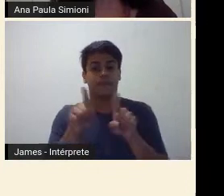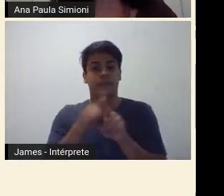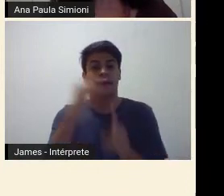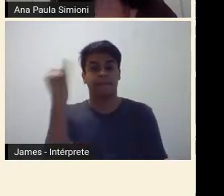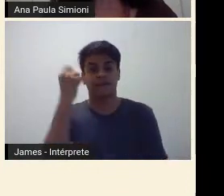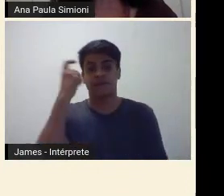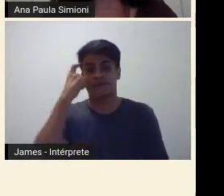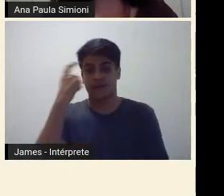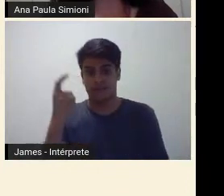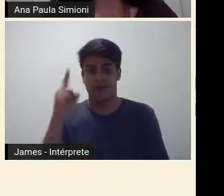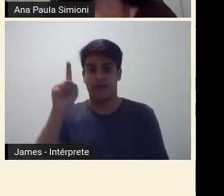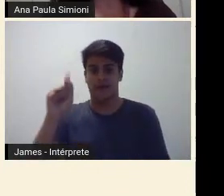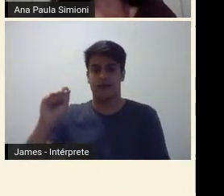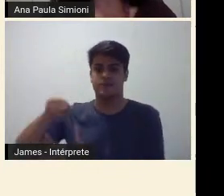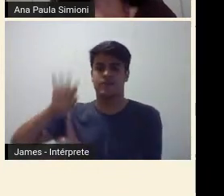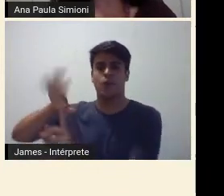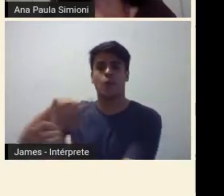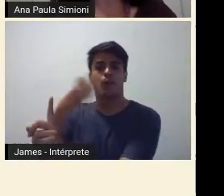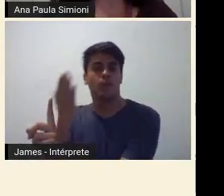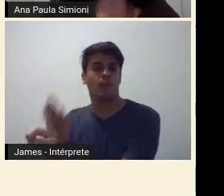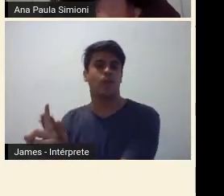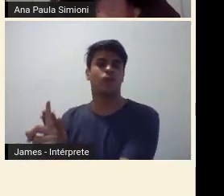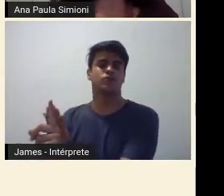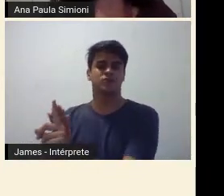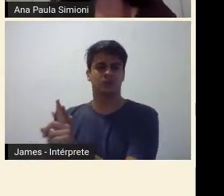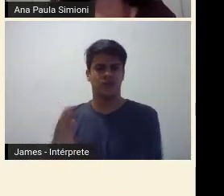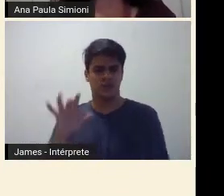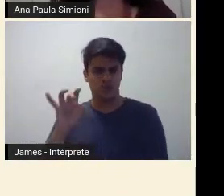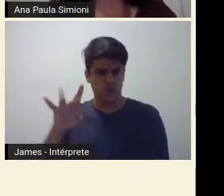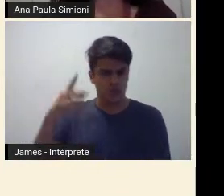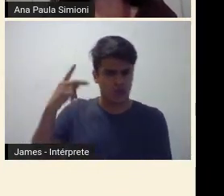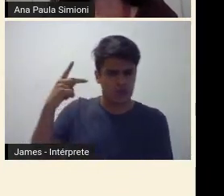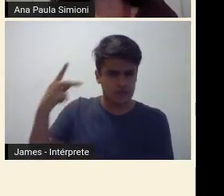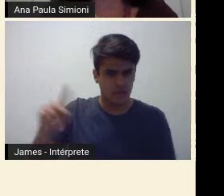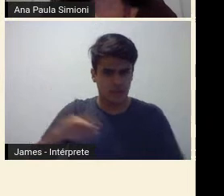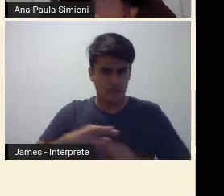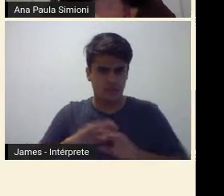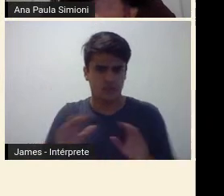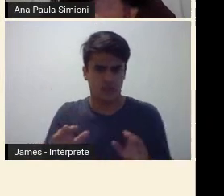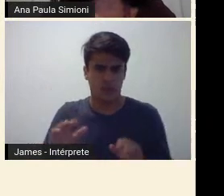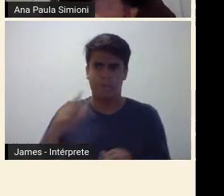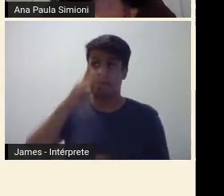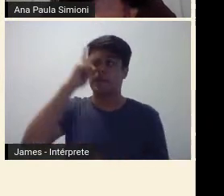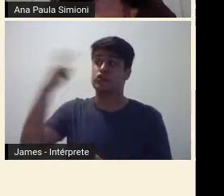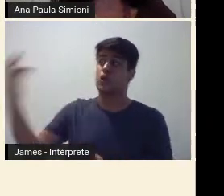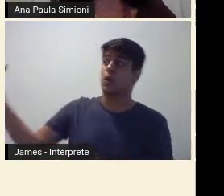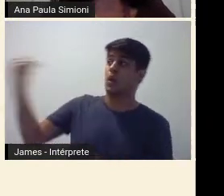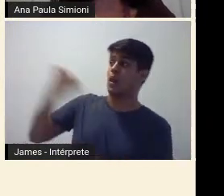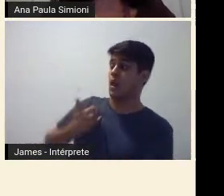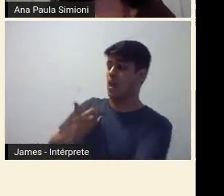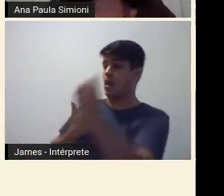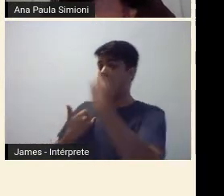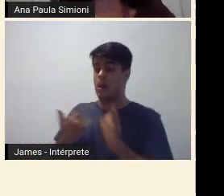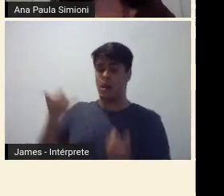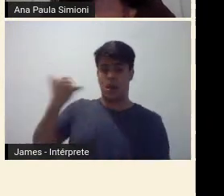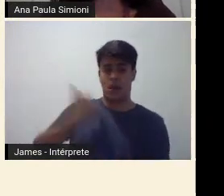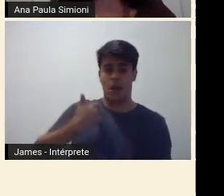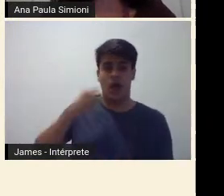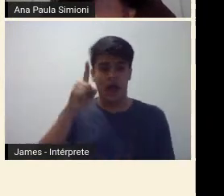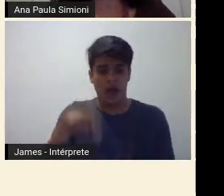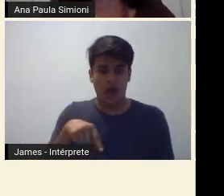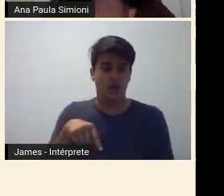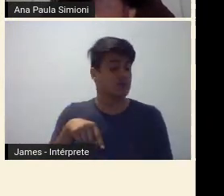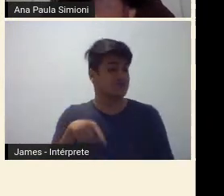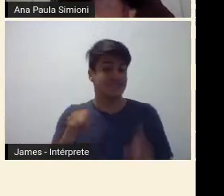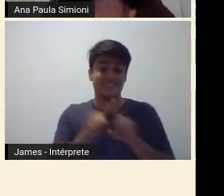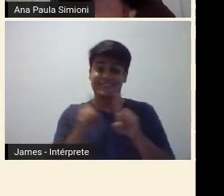questão da Musa não é algo apenas que cai sobre ela, ou seja, os outros dizem que ela é uma Musa, é preciso entender que ela